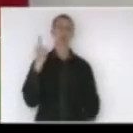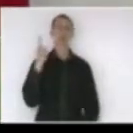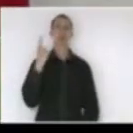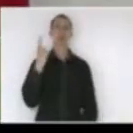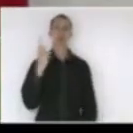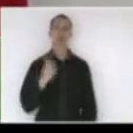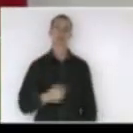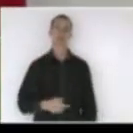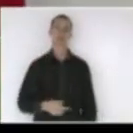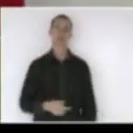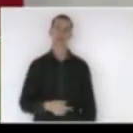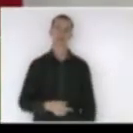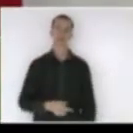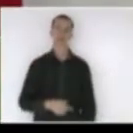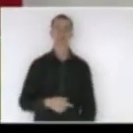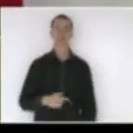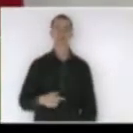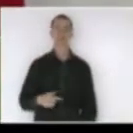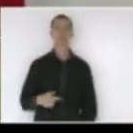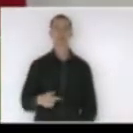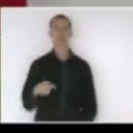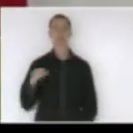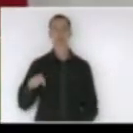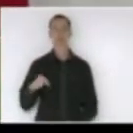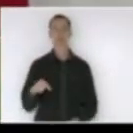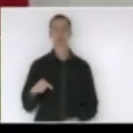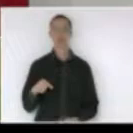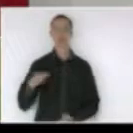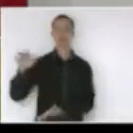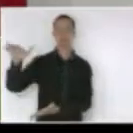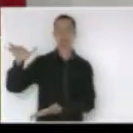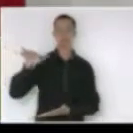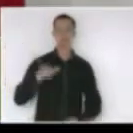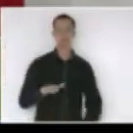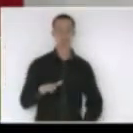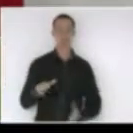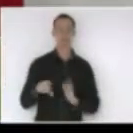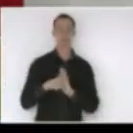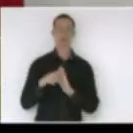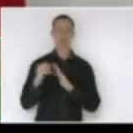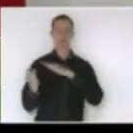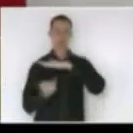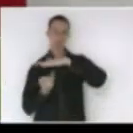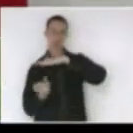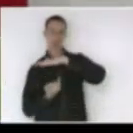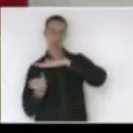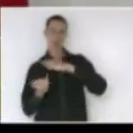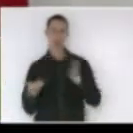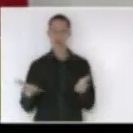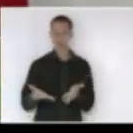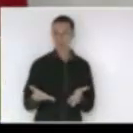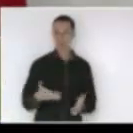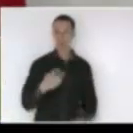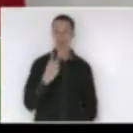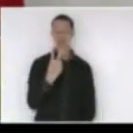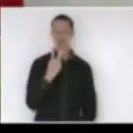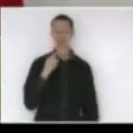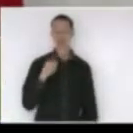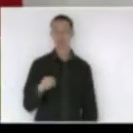recolhido pelas indústrias ele chega hoje a 2.43